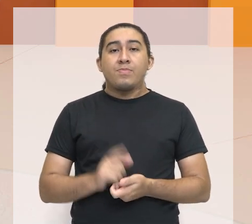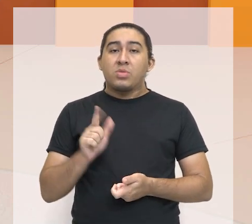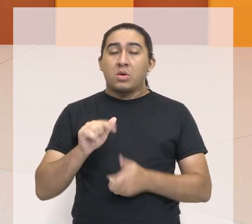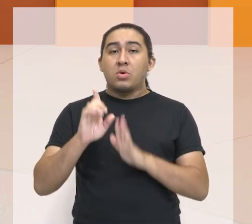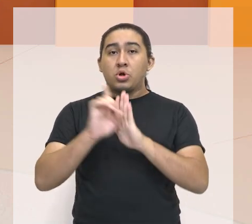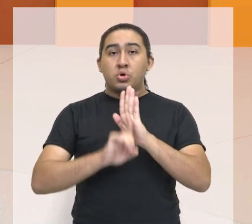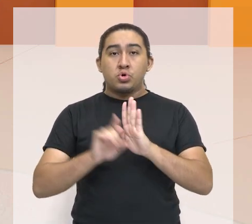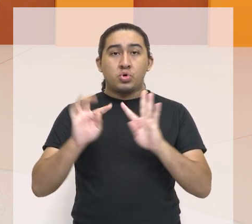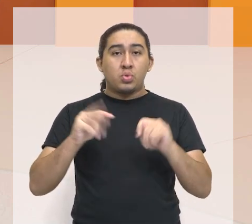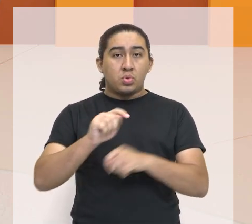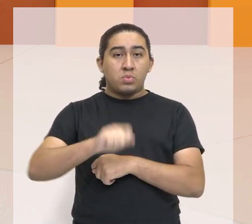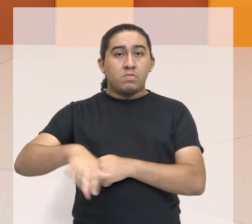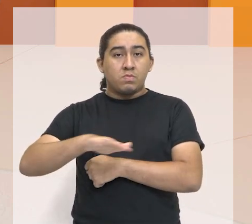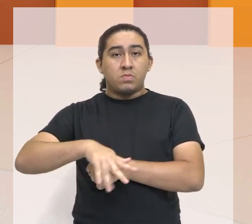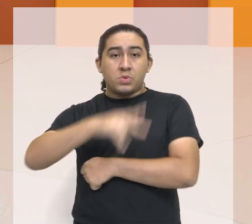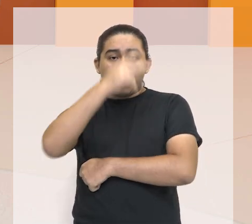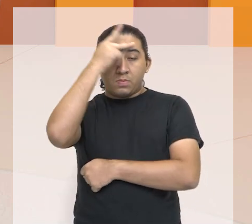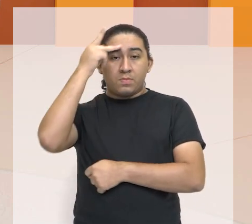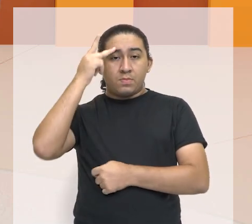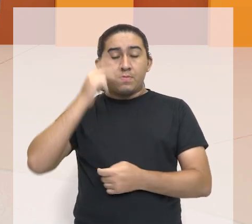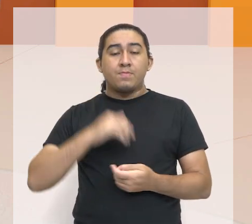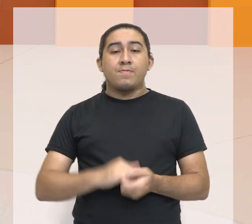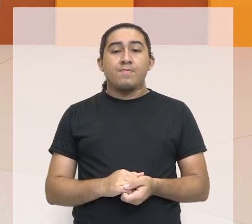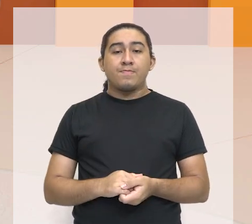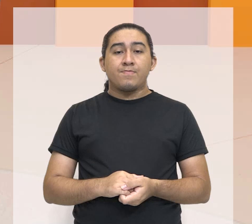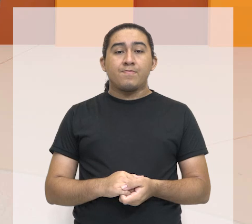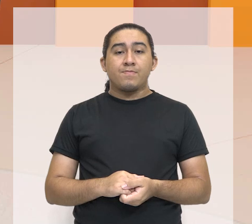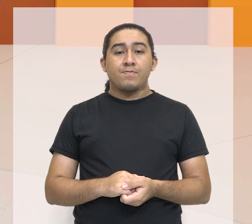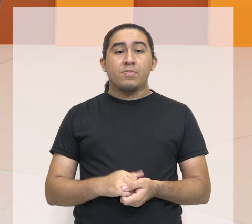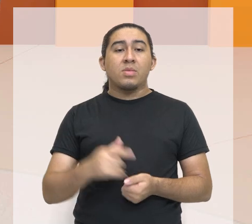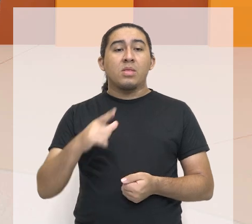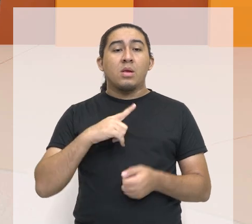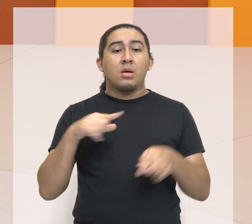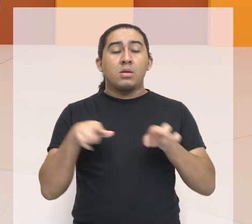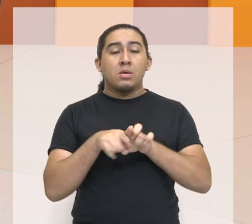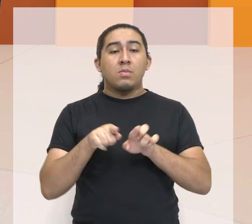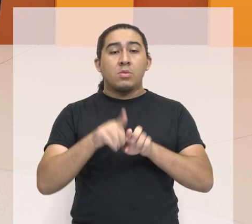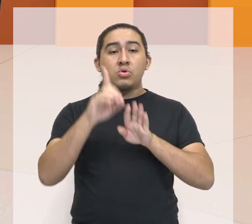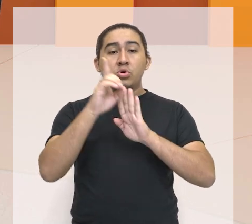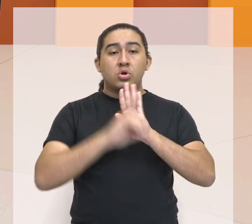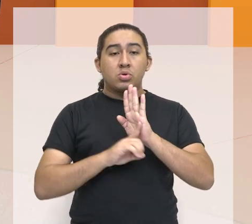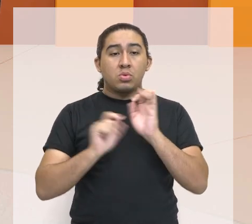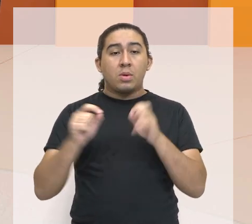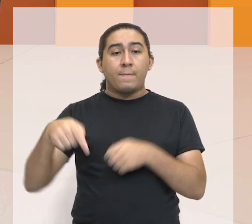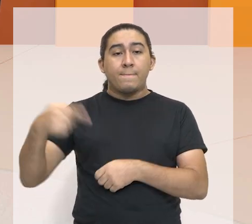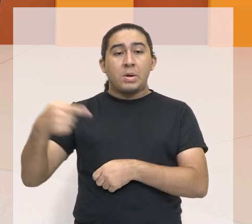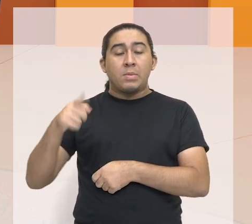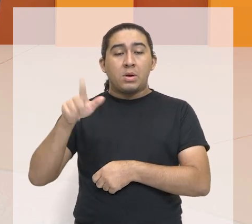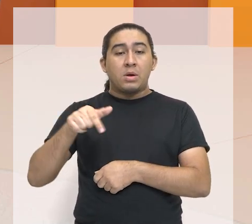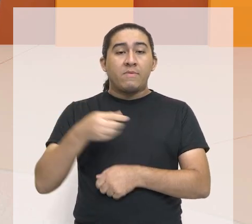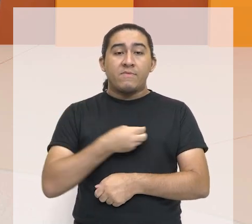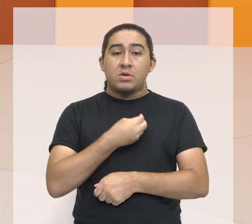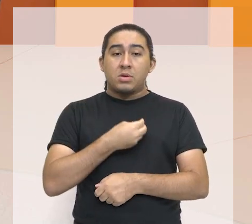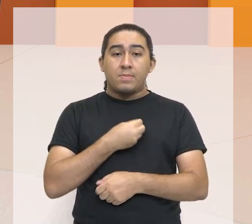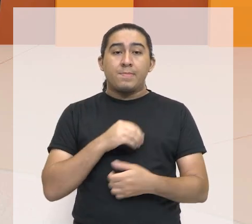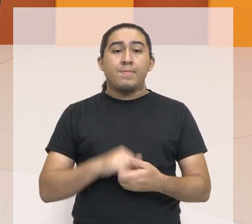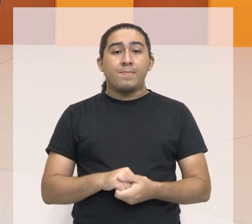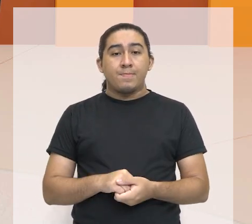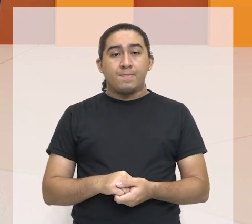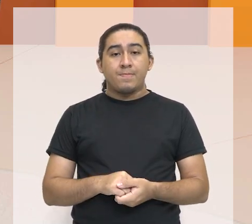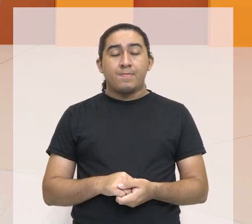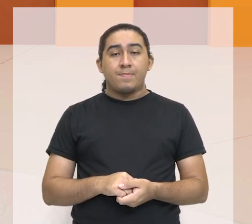direito de todos os seres humanos. Eles incluem o direito, em primeiro lugar, o direito à vida.